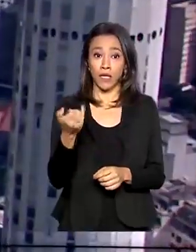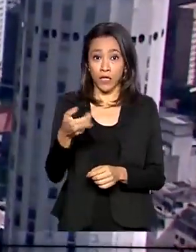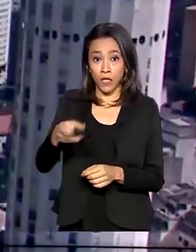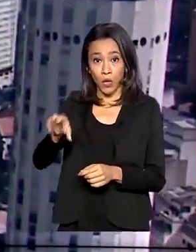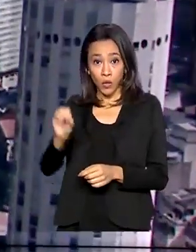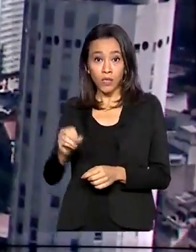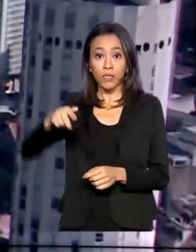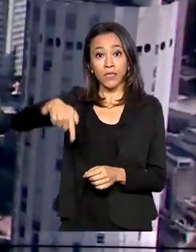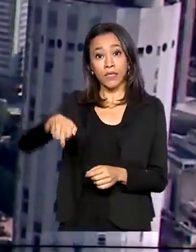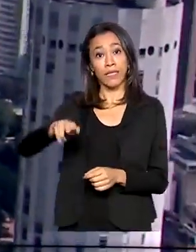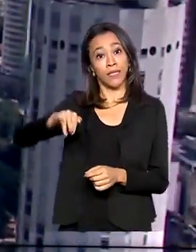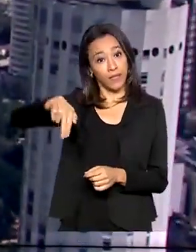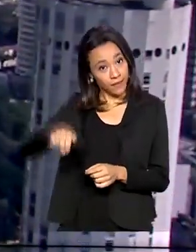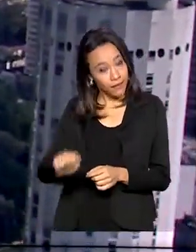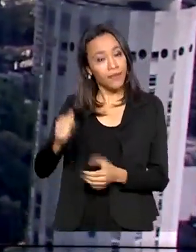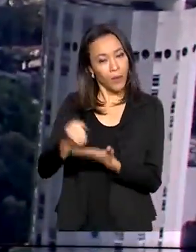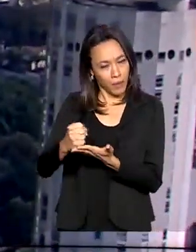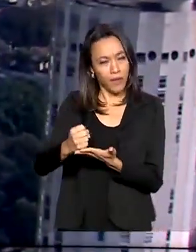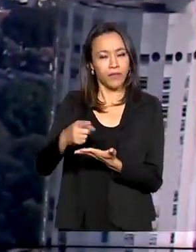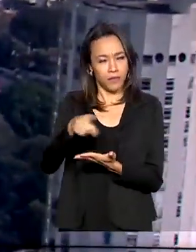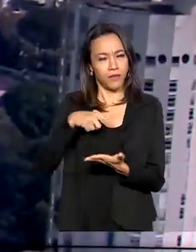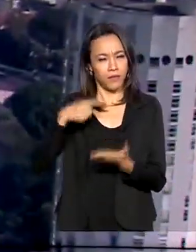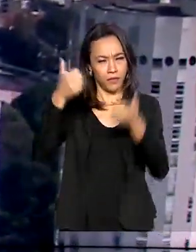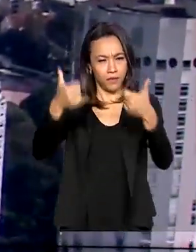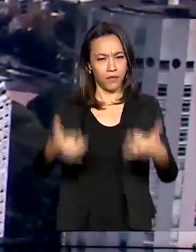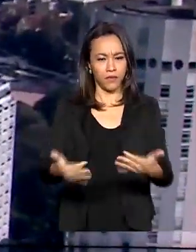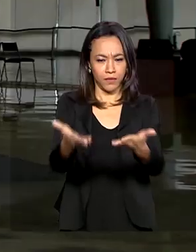A repórter Luciana Colares tem as informações.